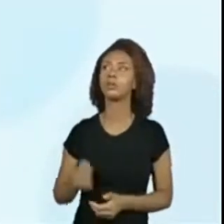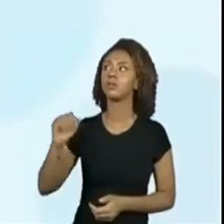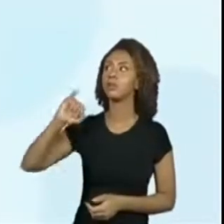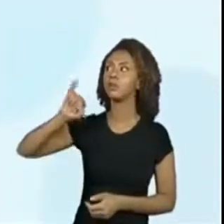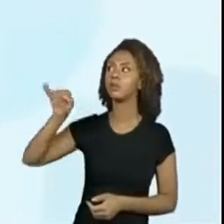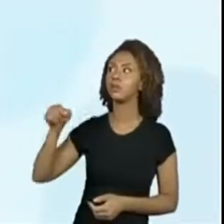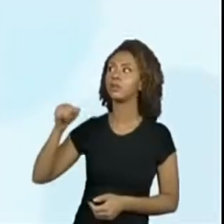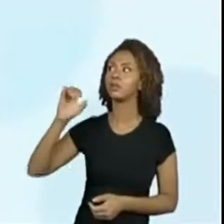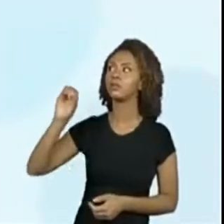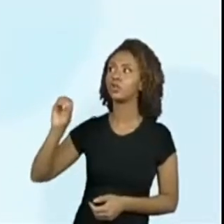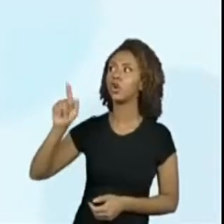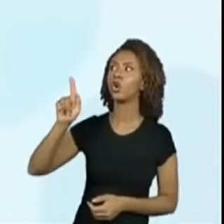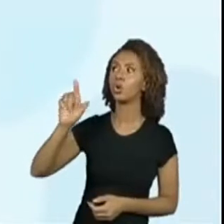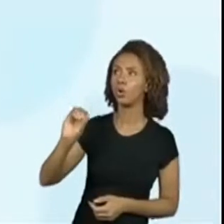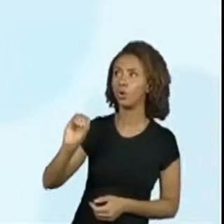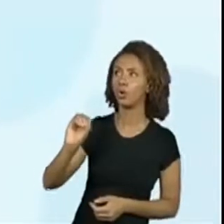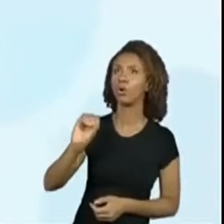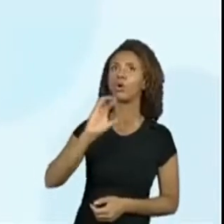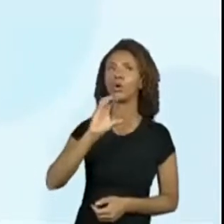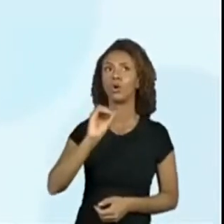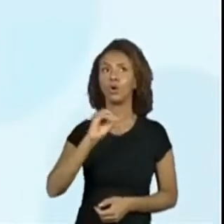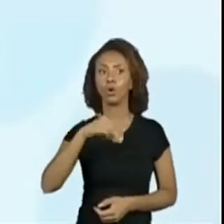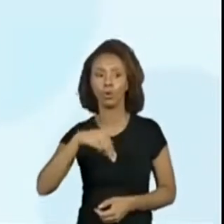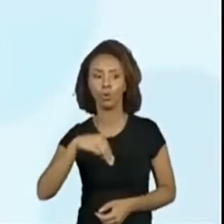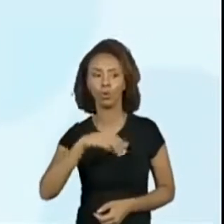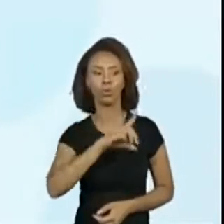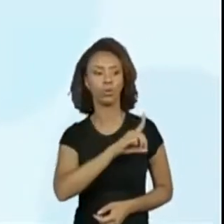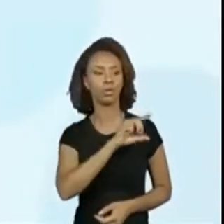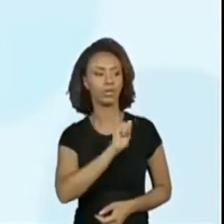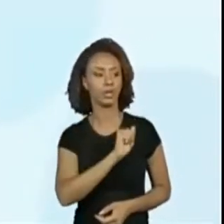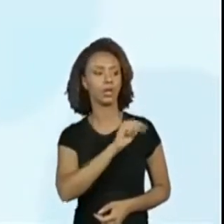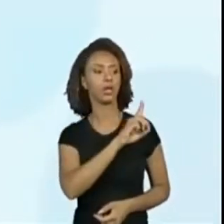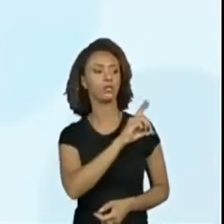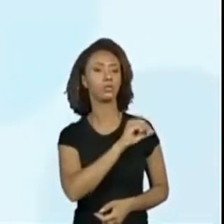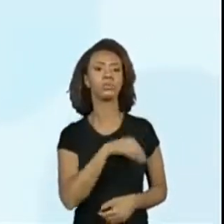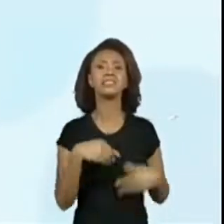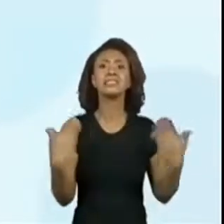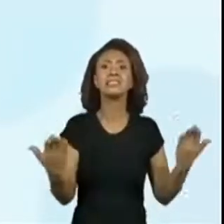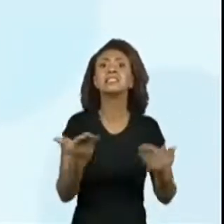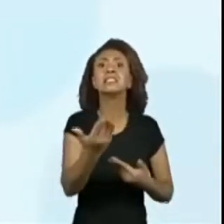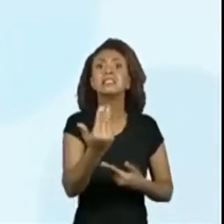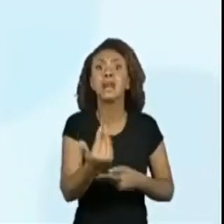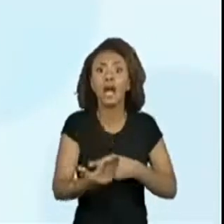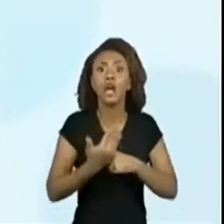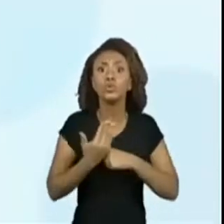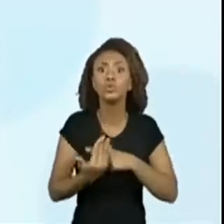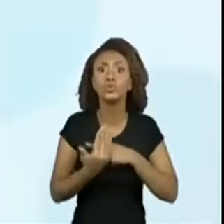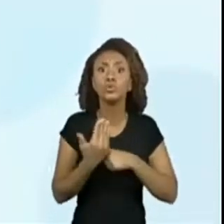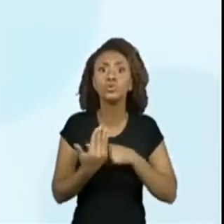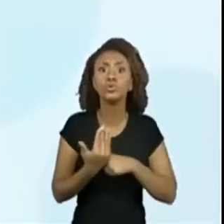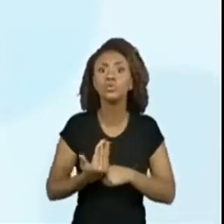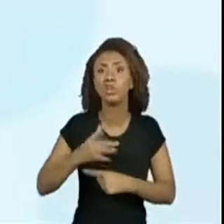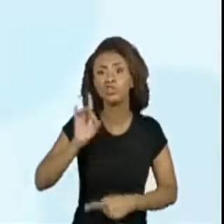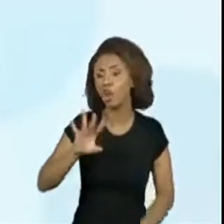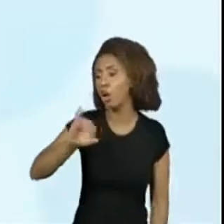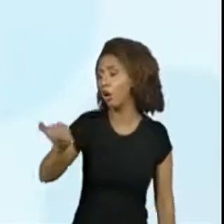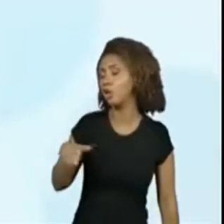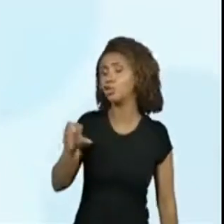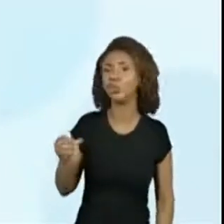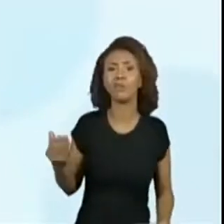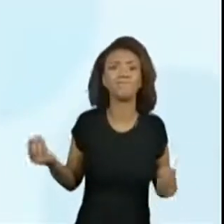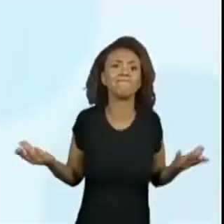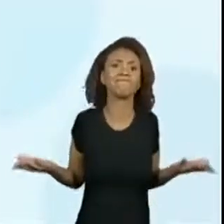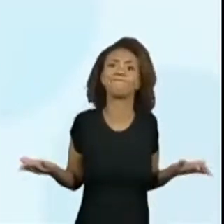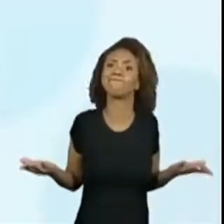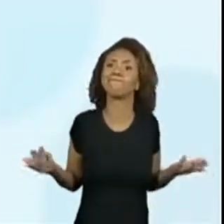com dado. E aí, turminha, preciso de mais ajuda. O Jô do Jô Elson só não deu conta. Não ajudou.